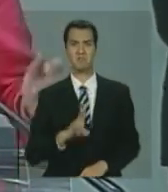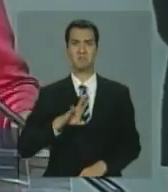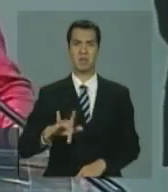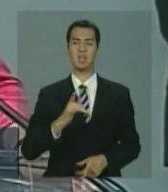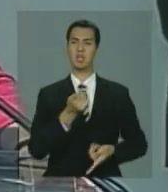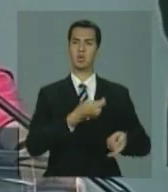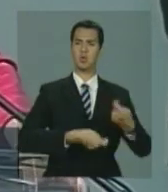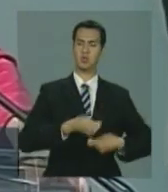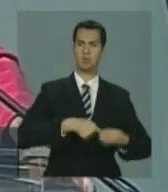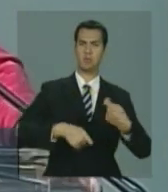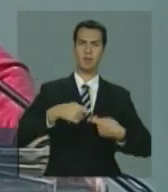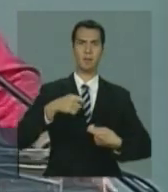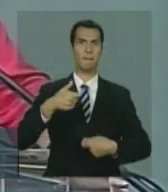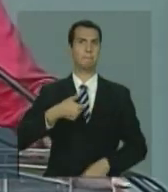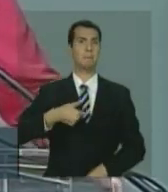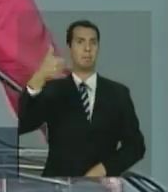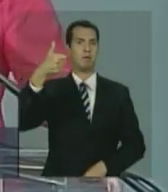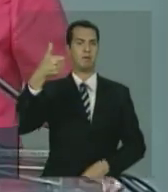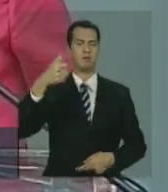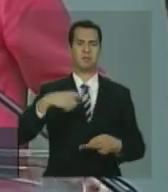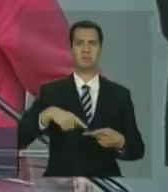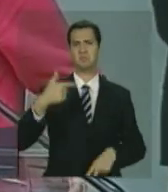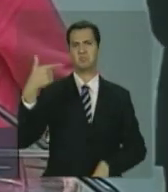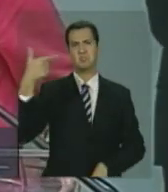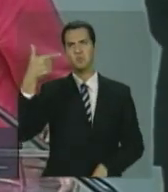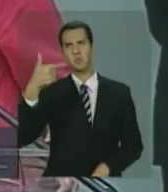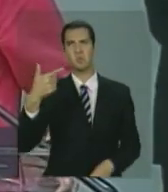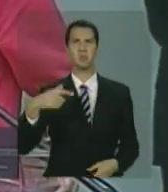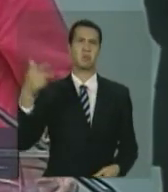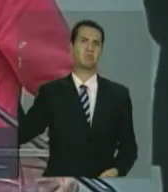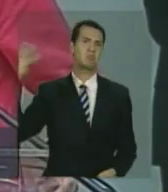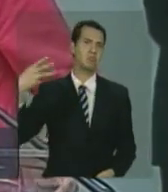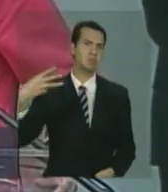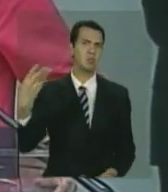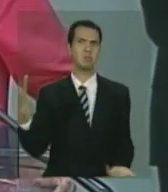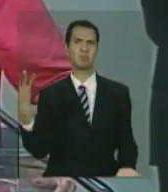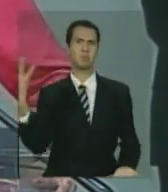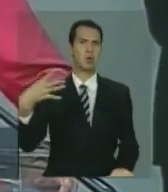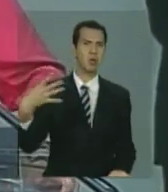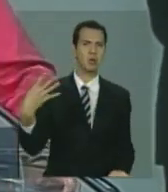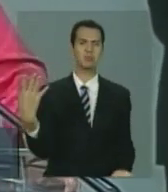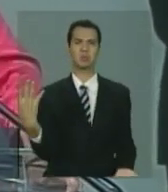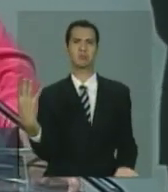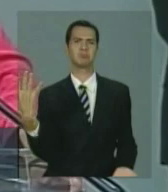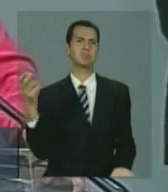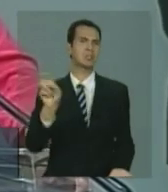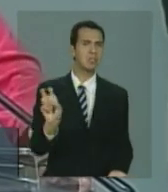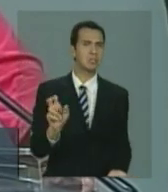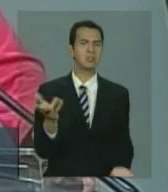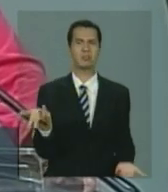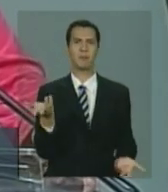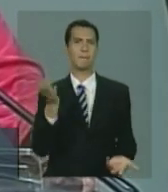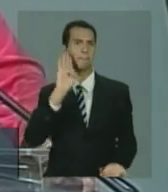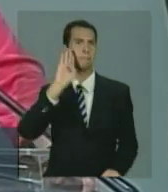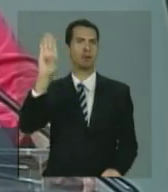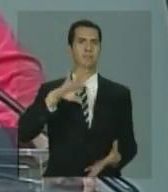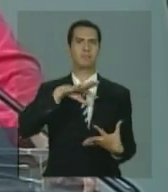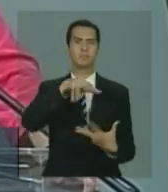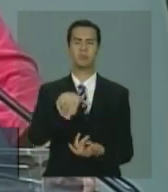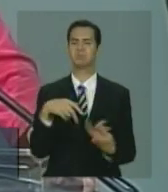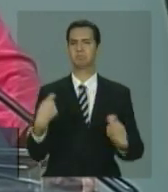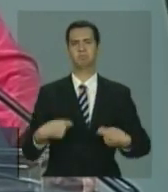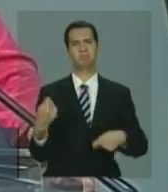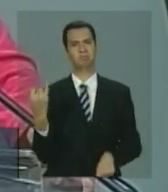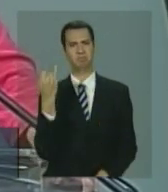a terceira ou a quarta ou a quinta potência do mundo. O que importa é